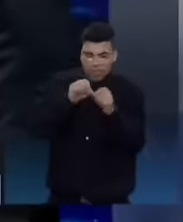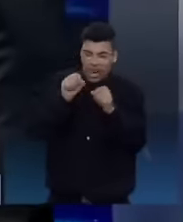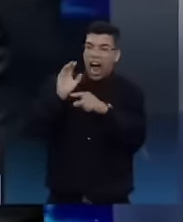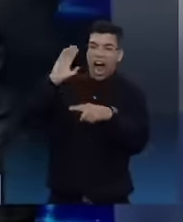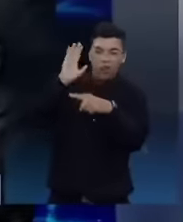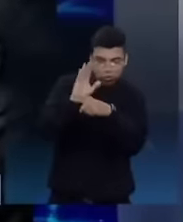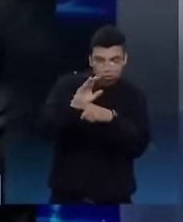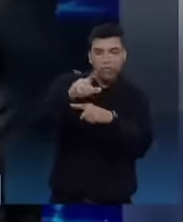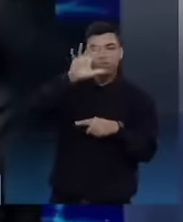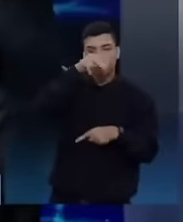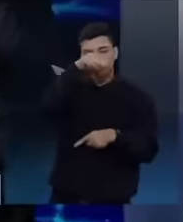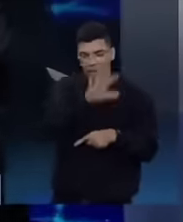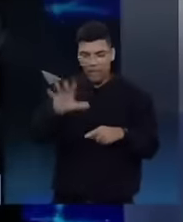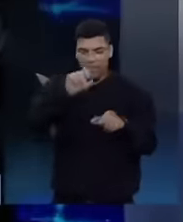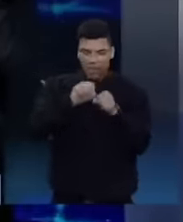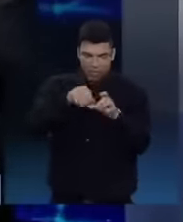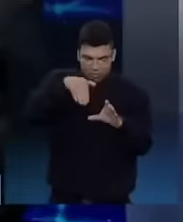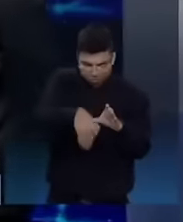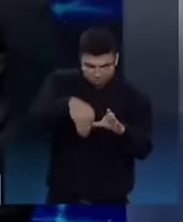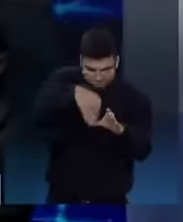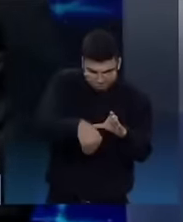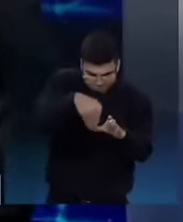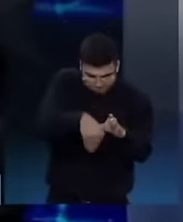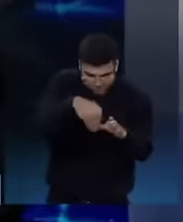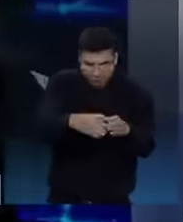longe desses